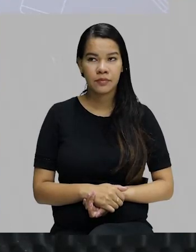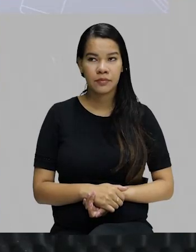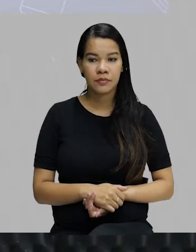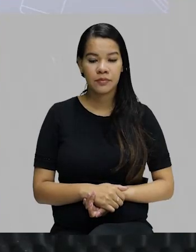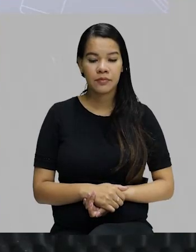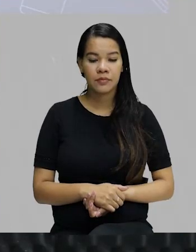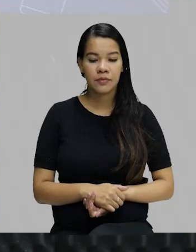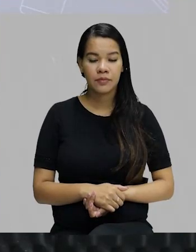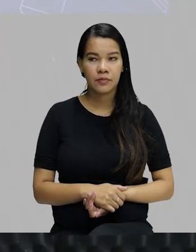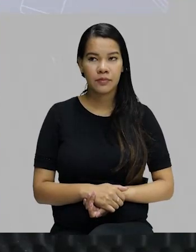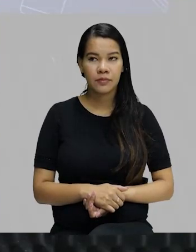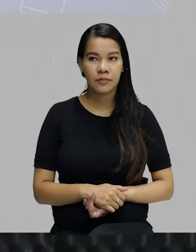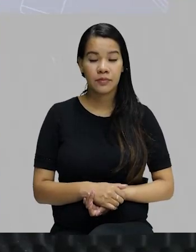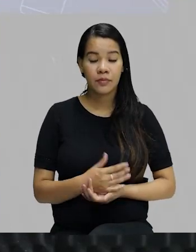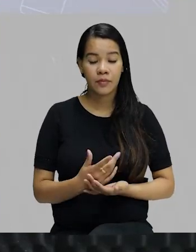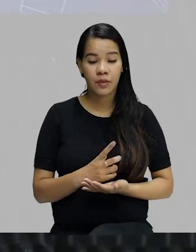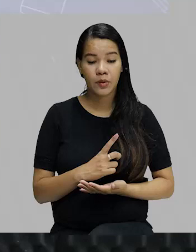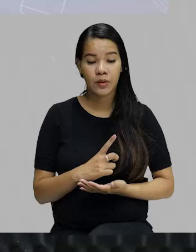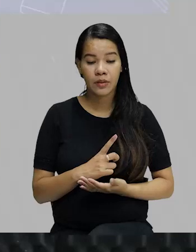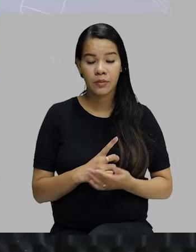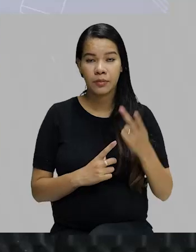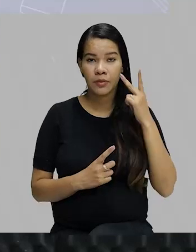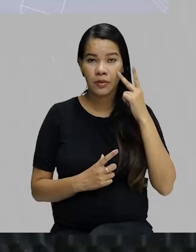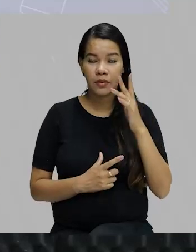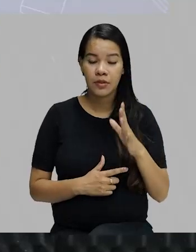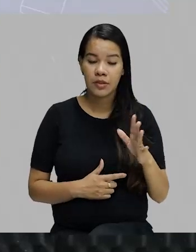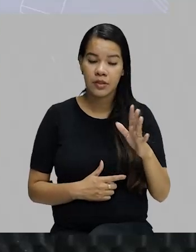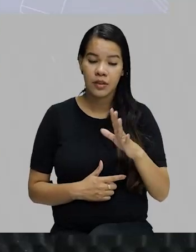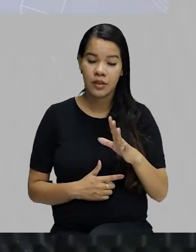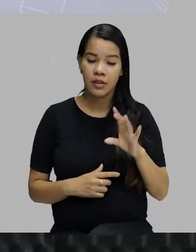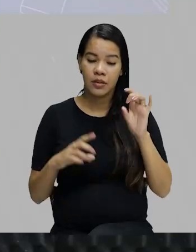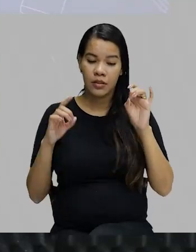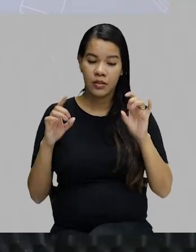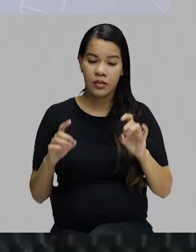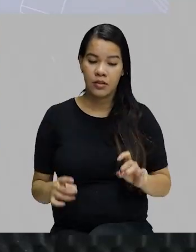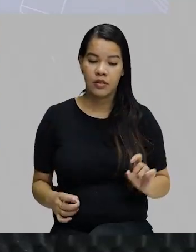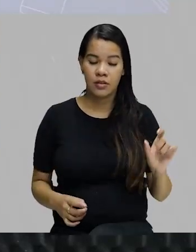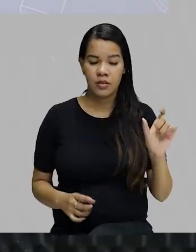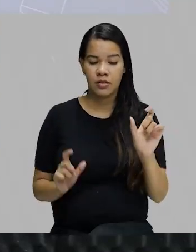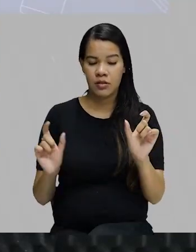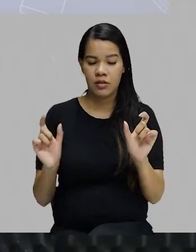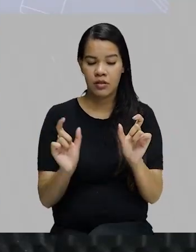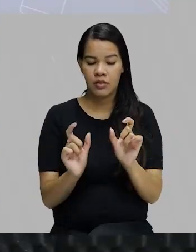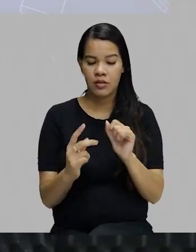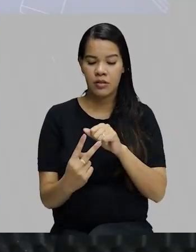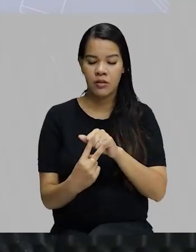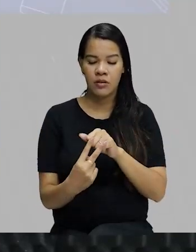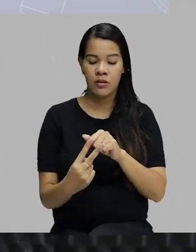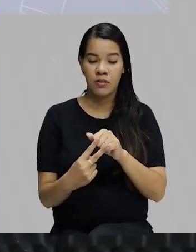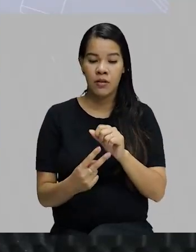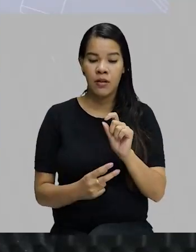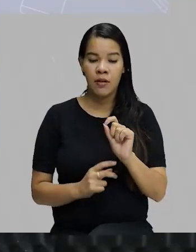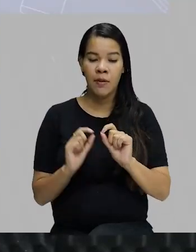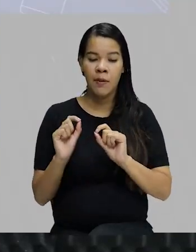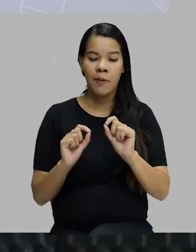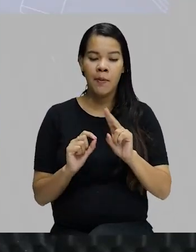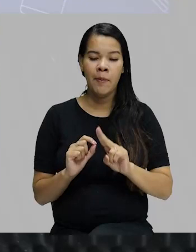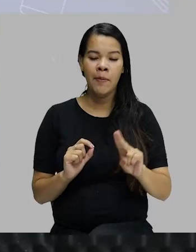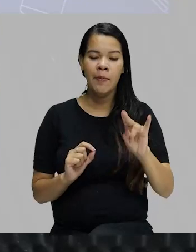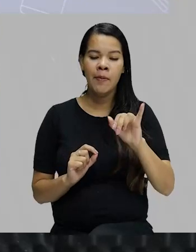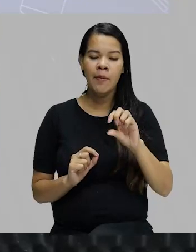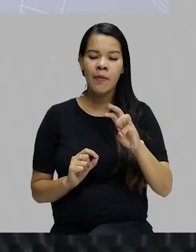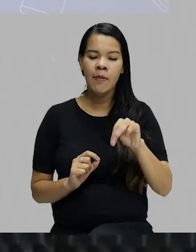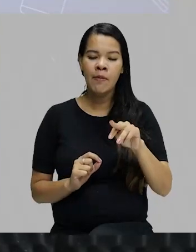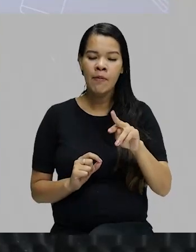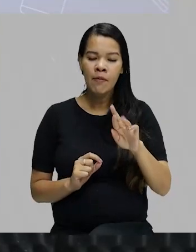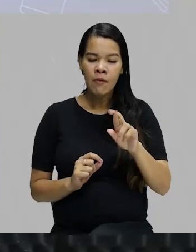Então, eu tenho aqui para vocês destacados os verbos que estão no imperativo. Abróchem